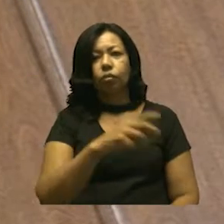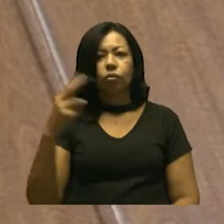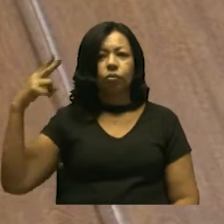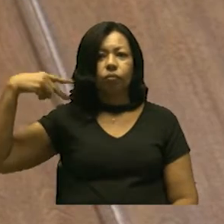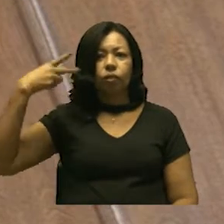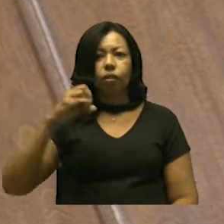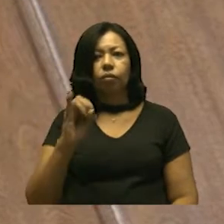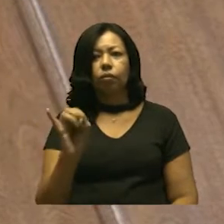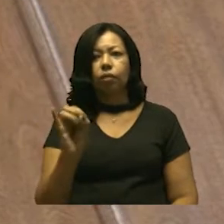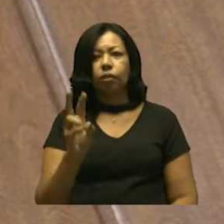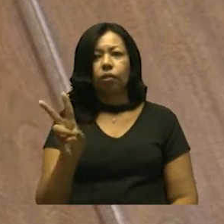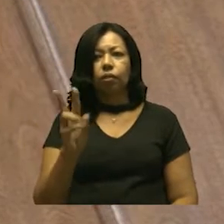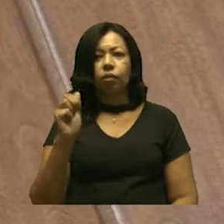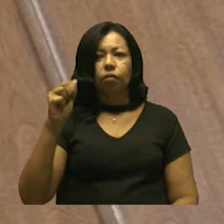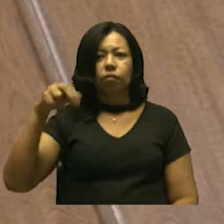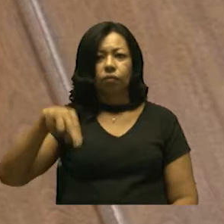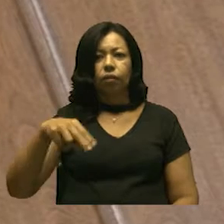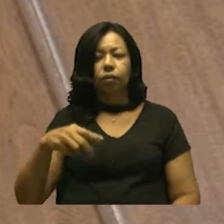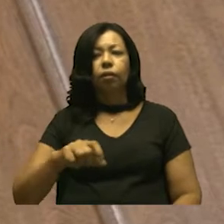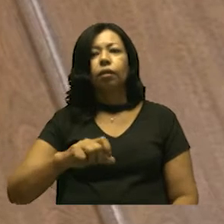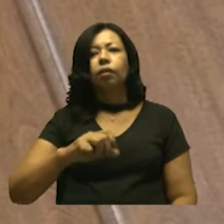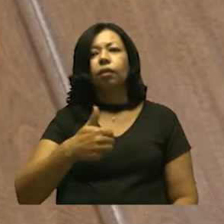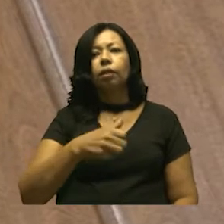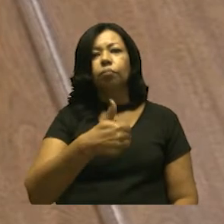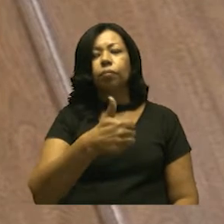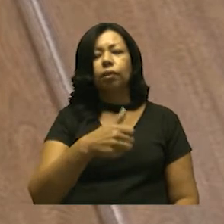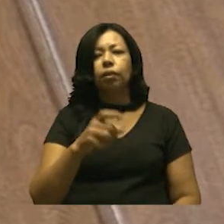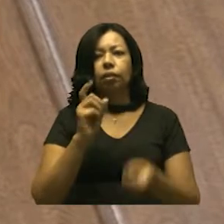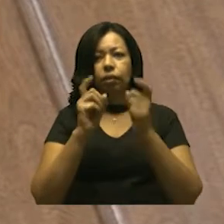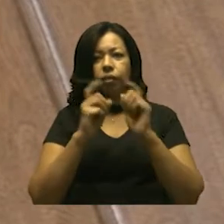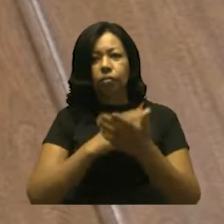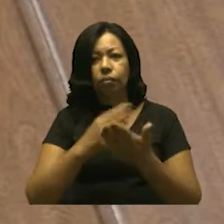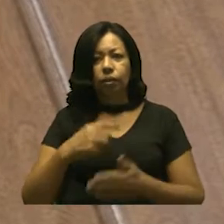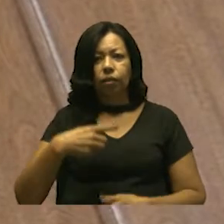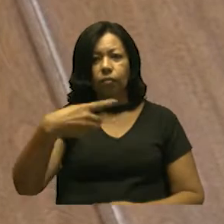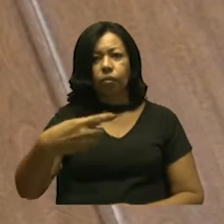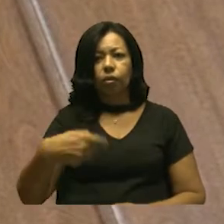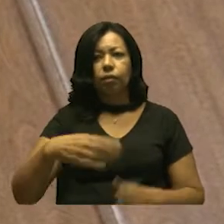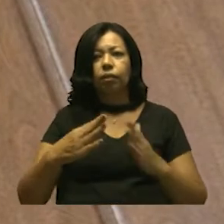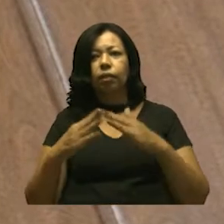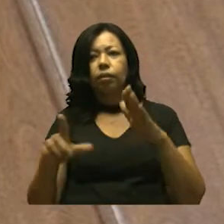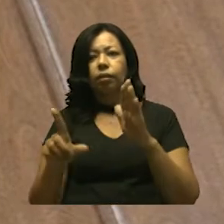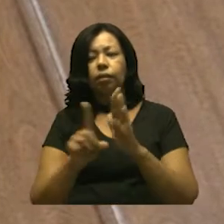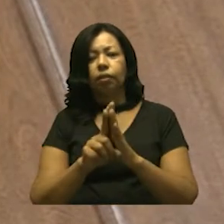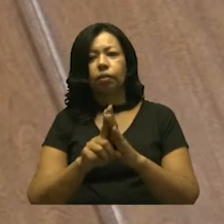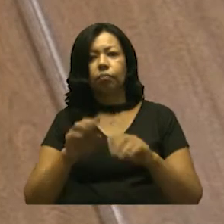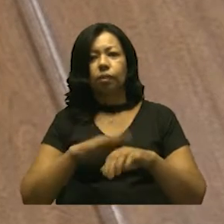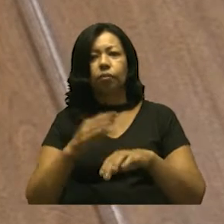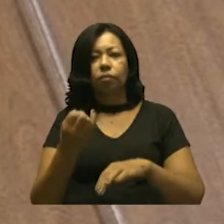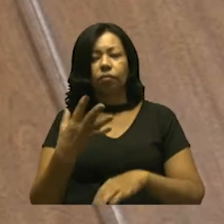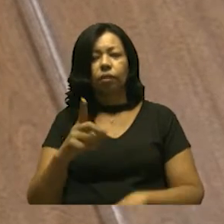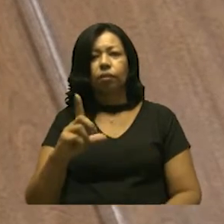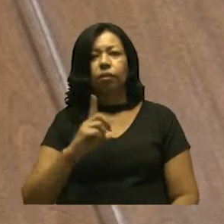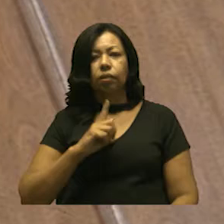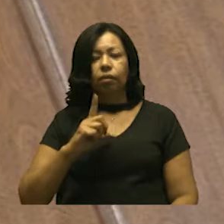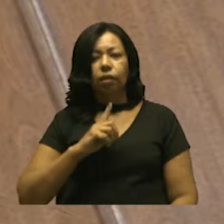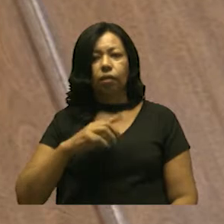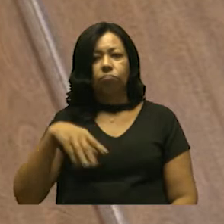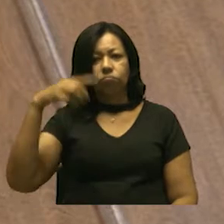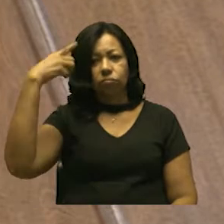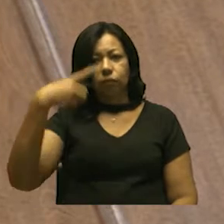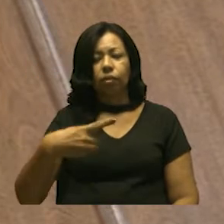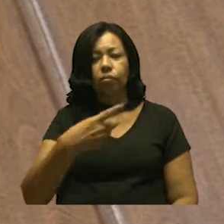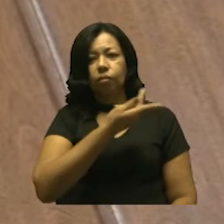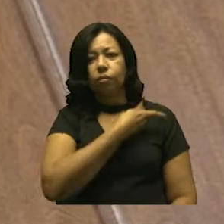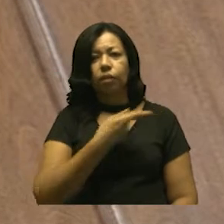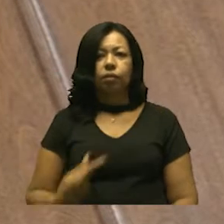vereador Ivan Delbrando. A 11ª sessão começa daqui a pouco aqui nesta Casa de Leis e mais uma vez será comandada pelo